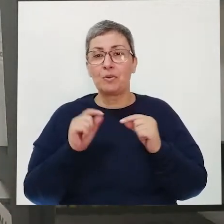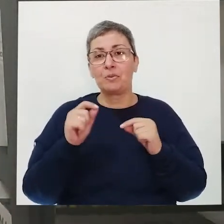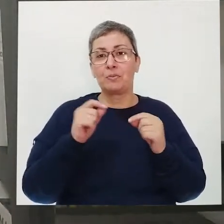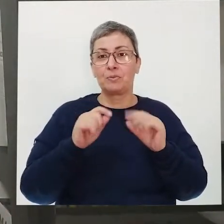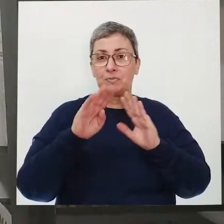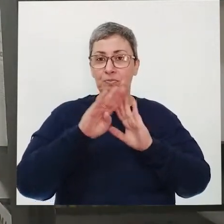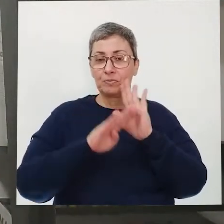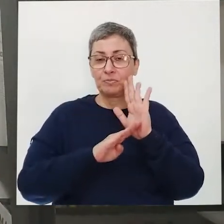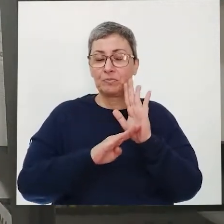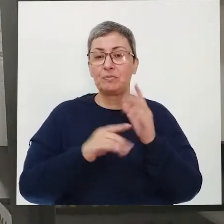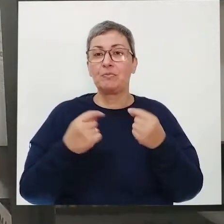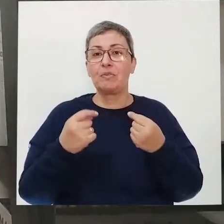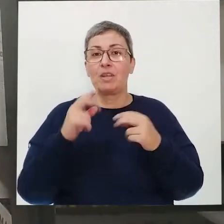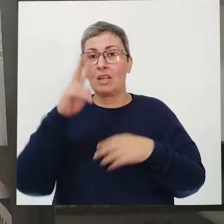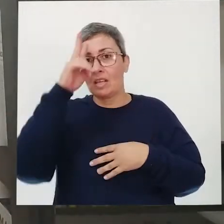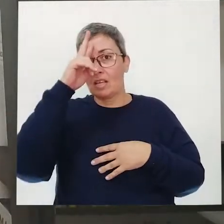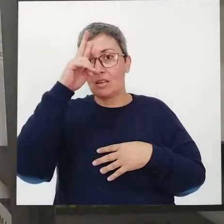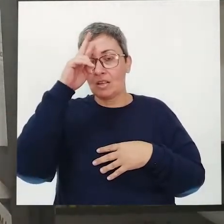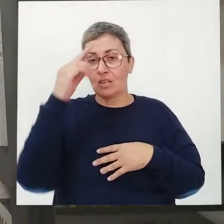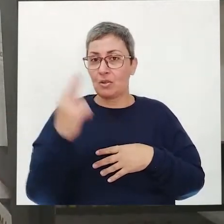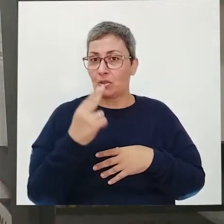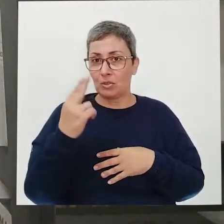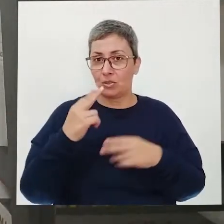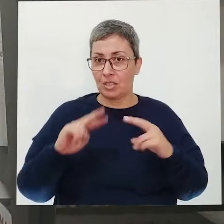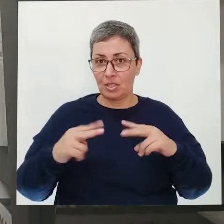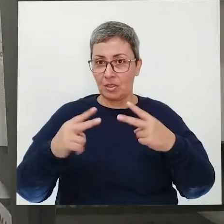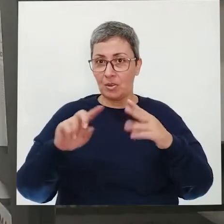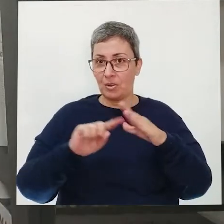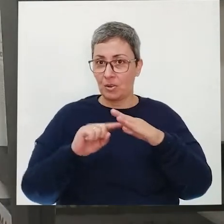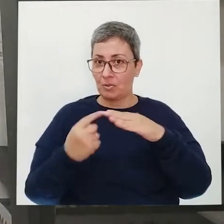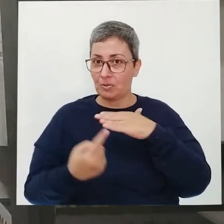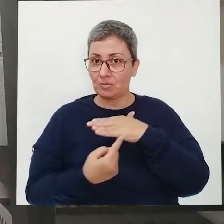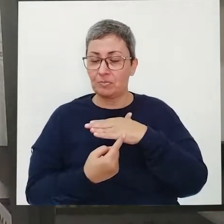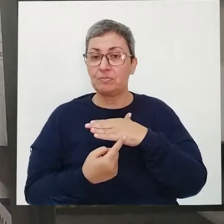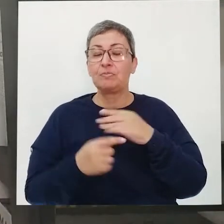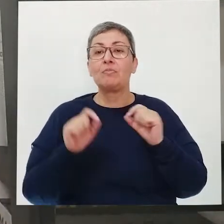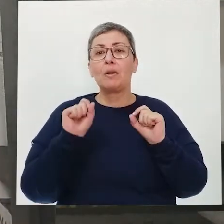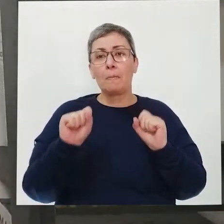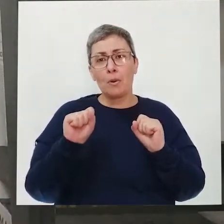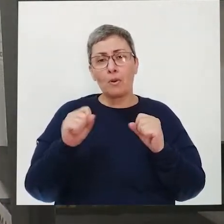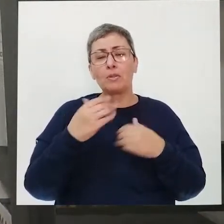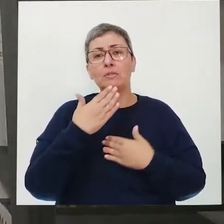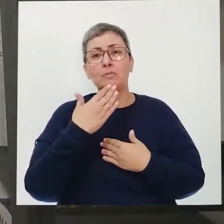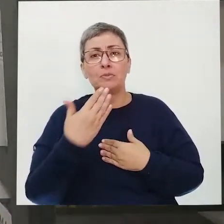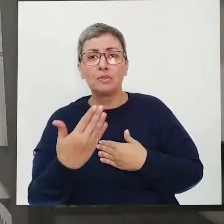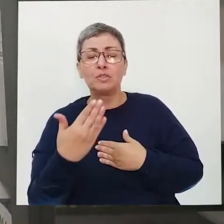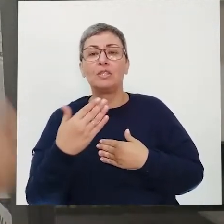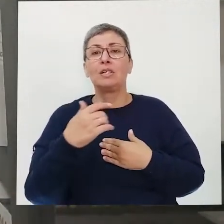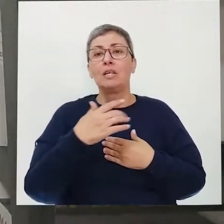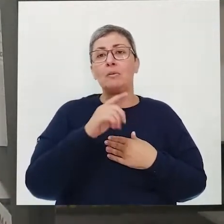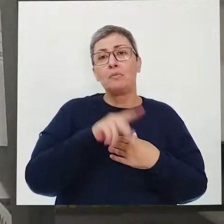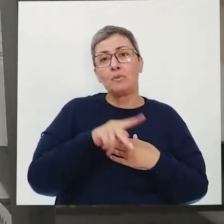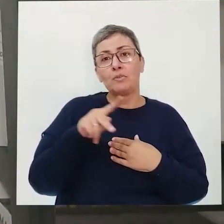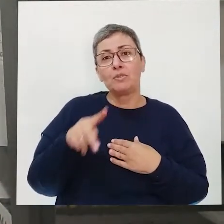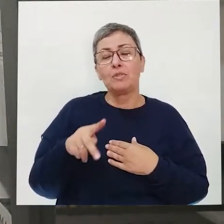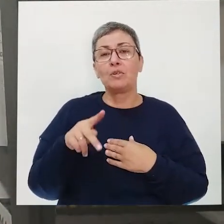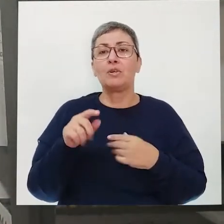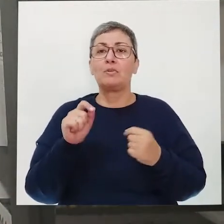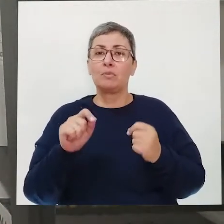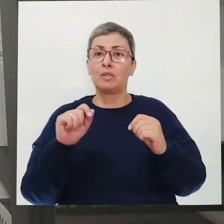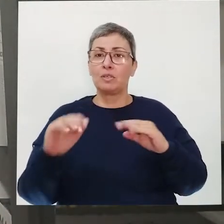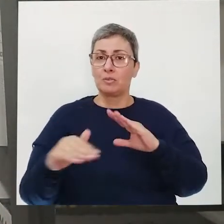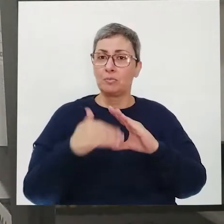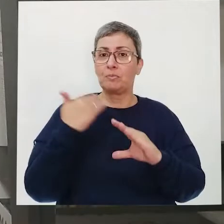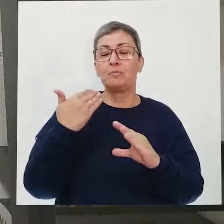programa. Lembrem-se, se não der para compartilhar nas redes sociais, vocês podem pedir para a professora, para o professor de vocês